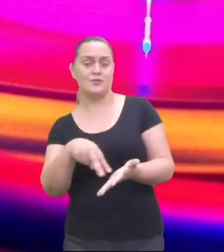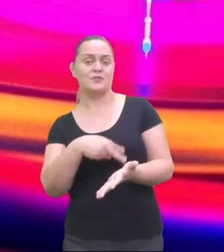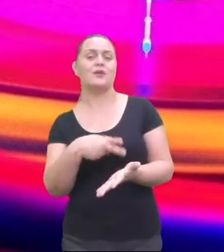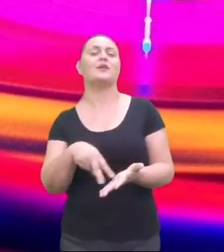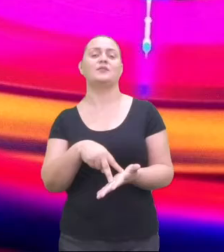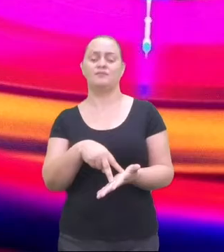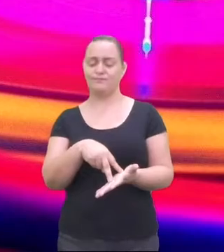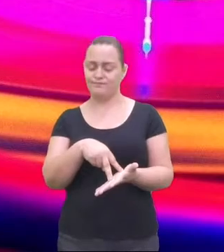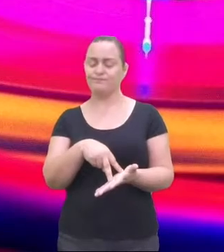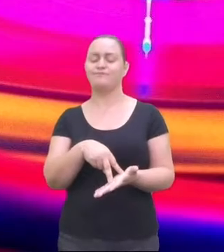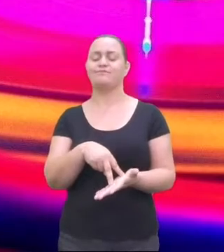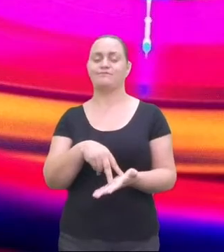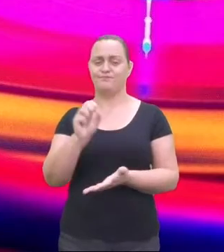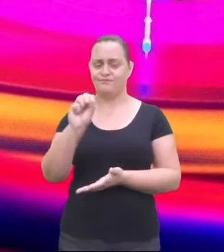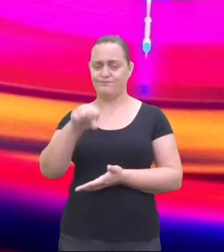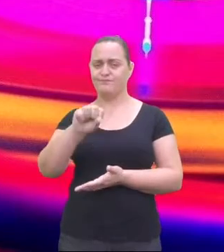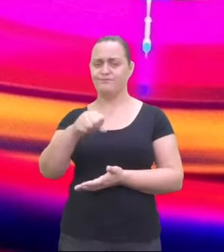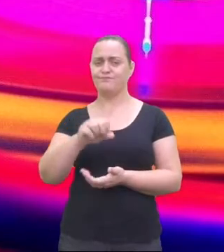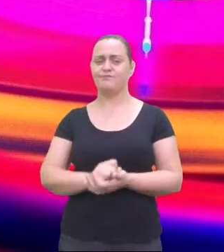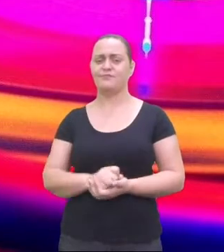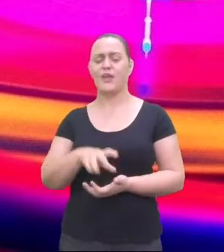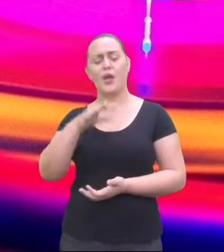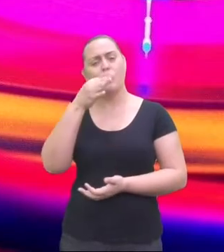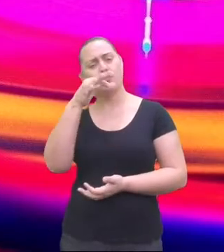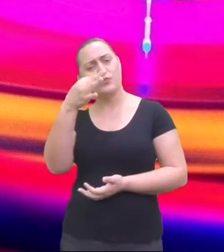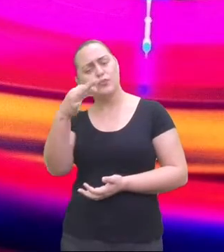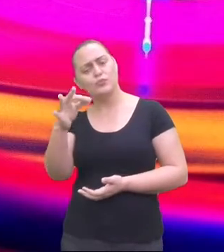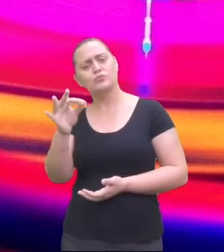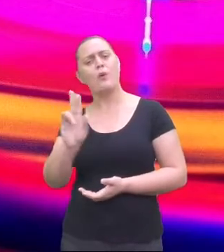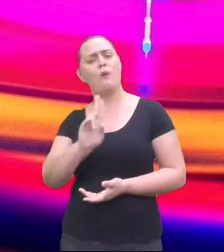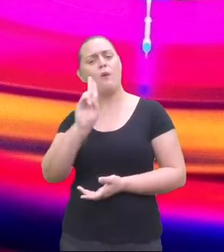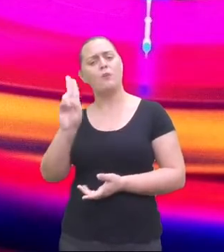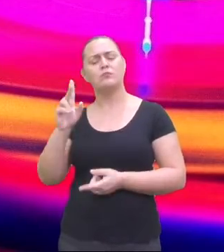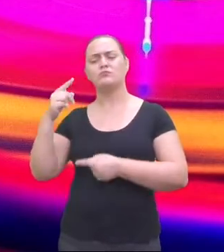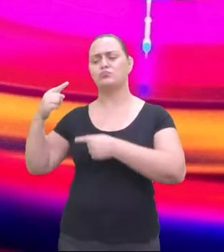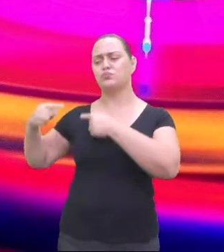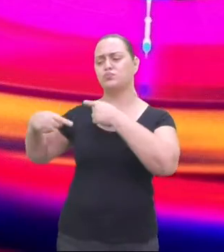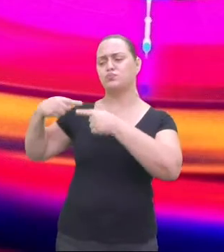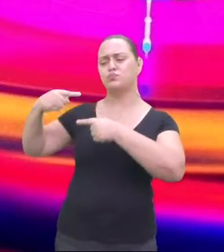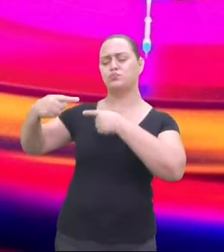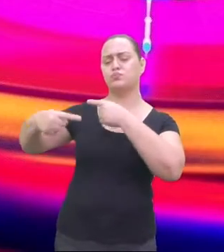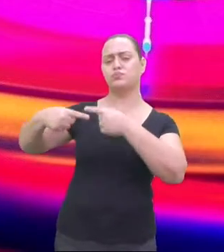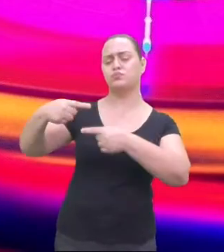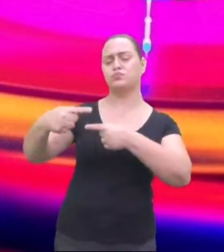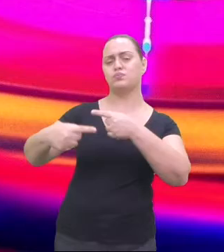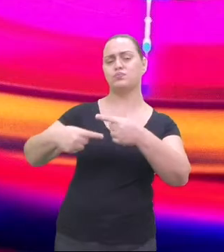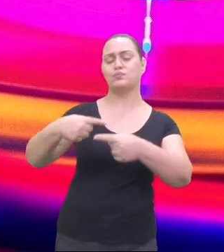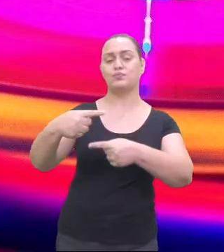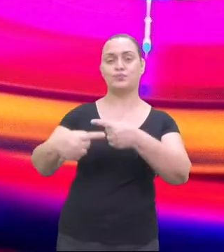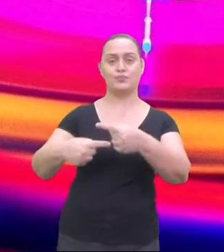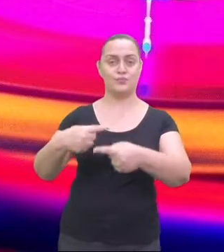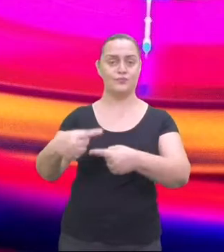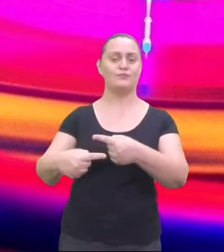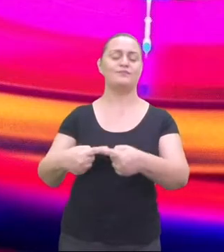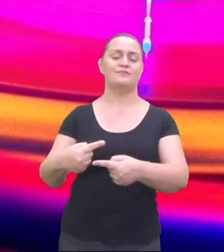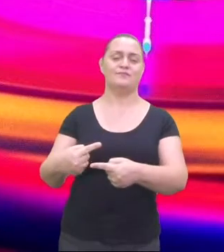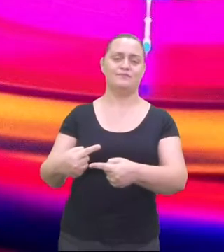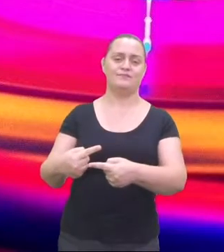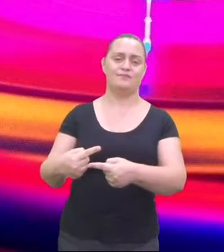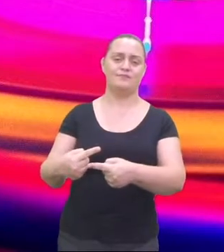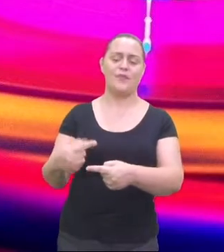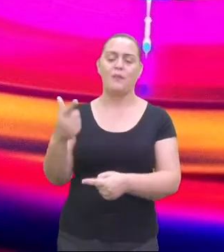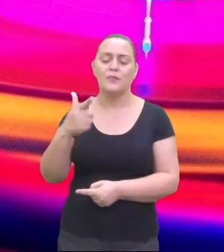ela é utilizada em rituais, né? Ela é passada de geração em geração. A música